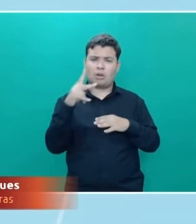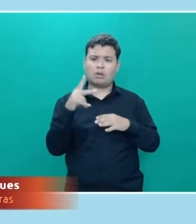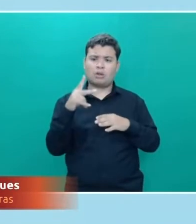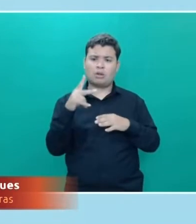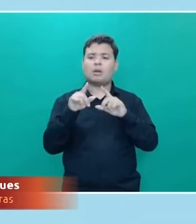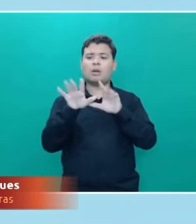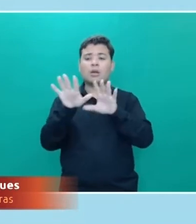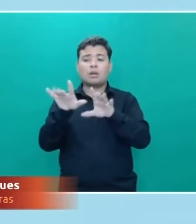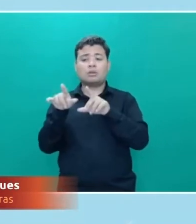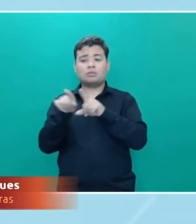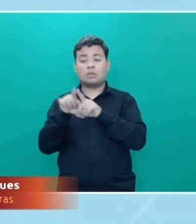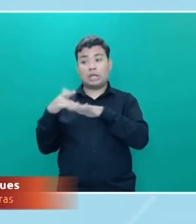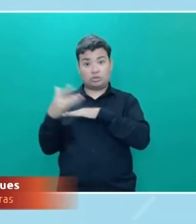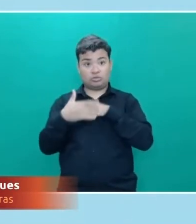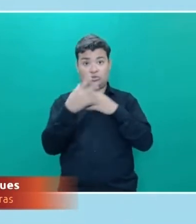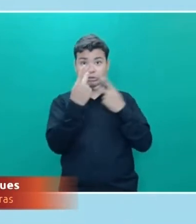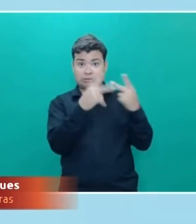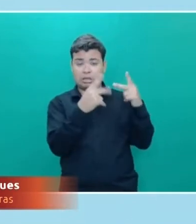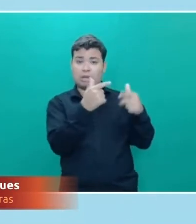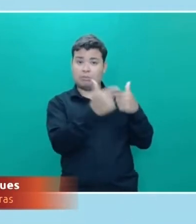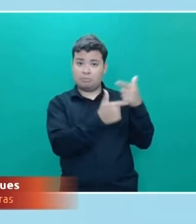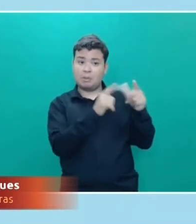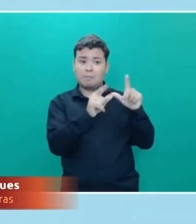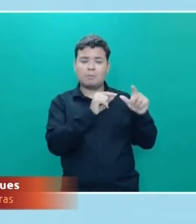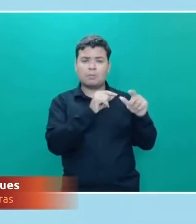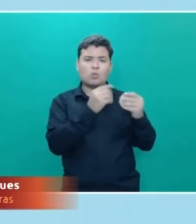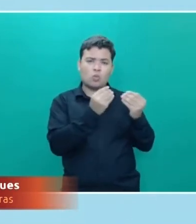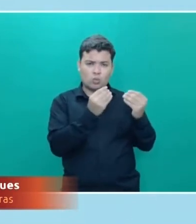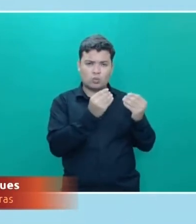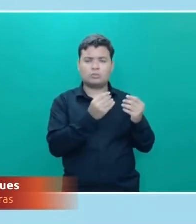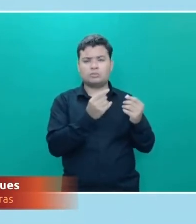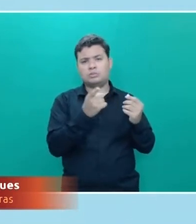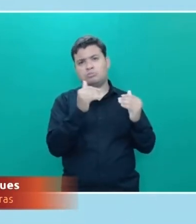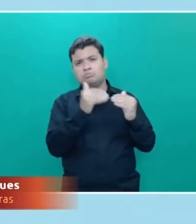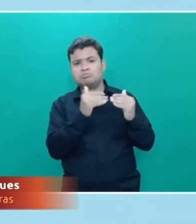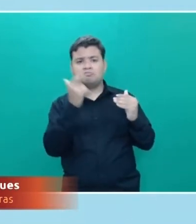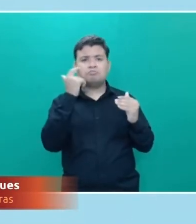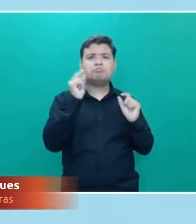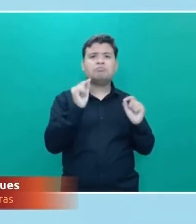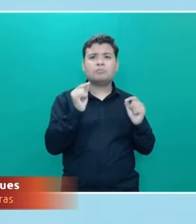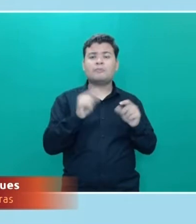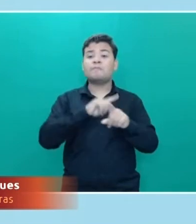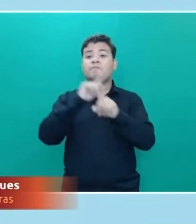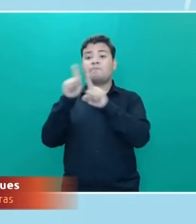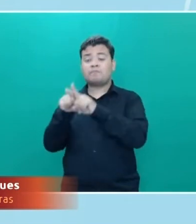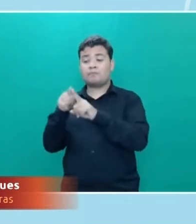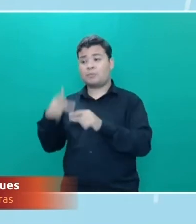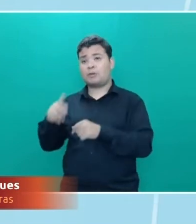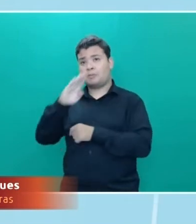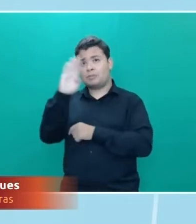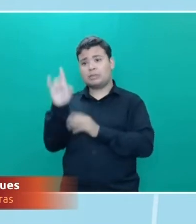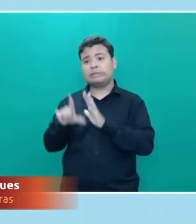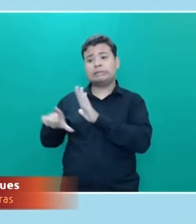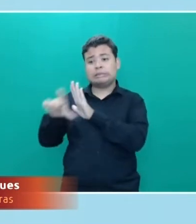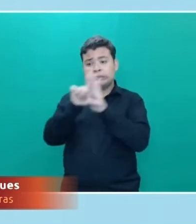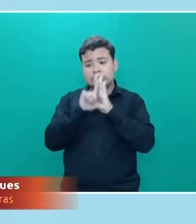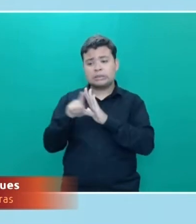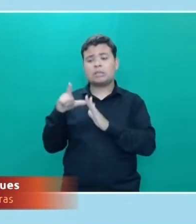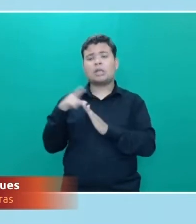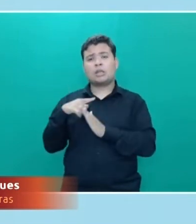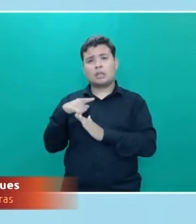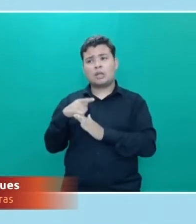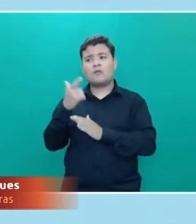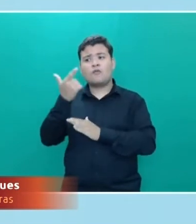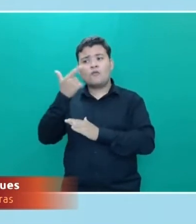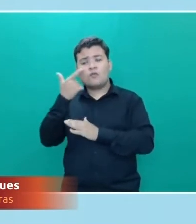pelas redes sociais? E segundo ponto, os legisladores brasileiros, eles estão acompanhando o que está